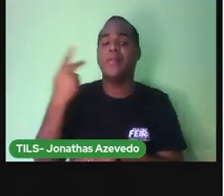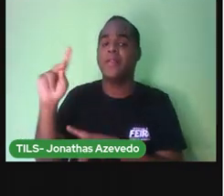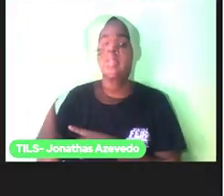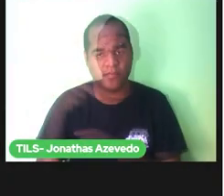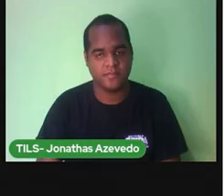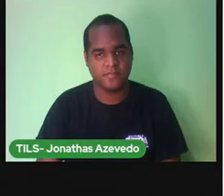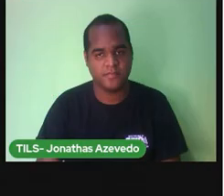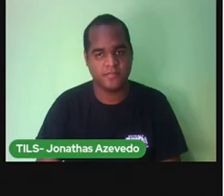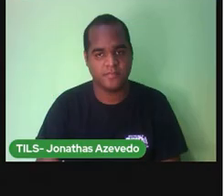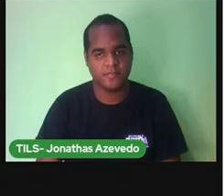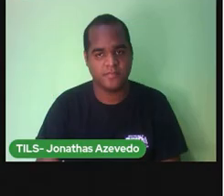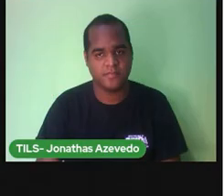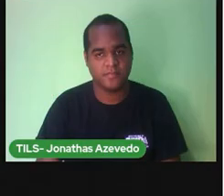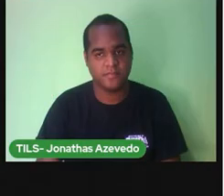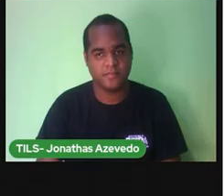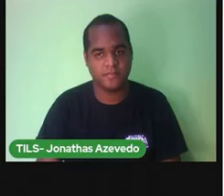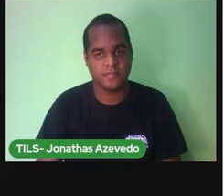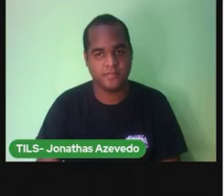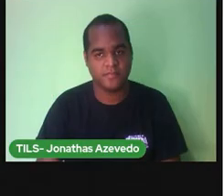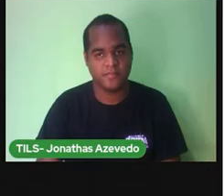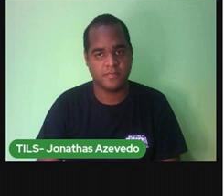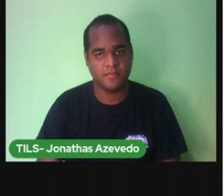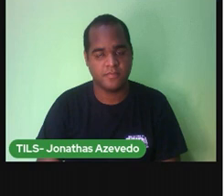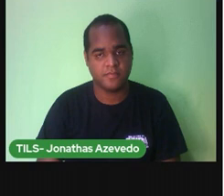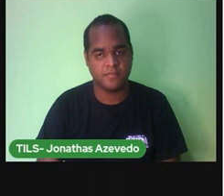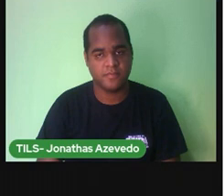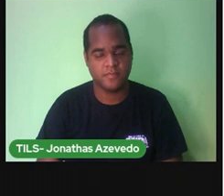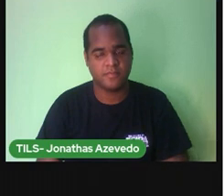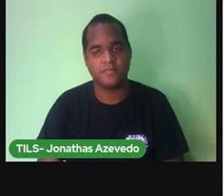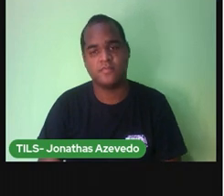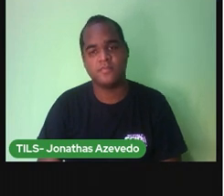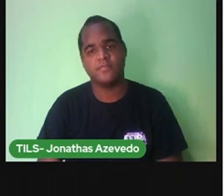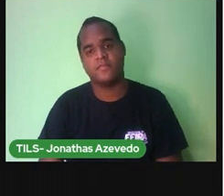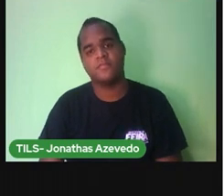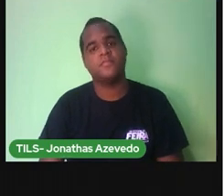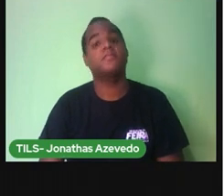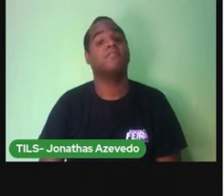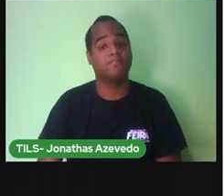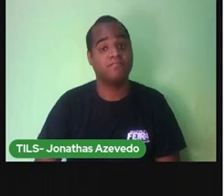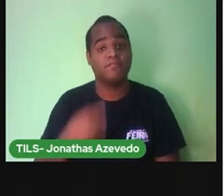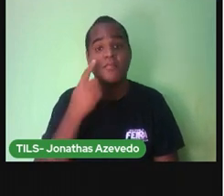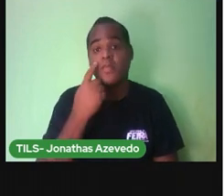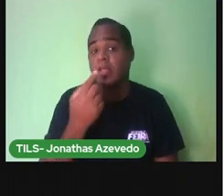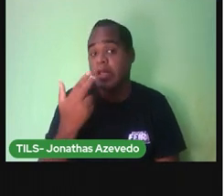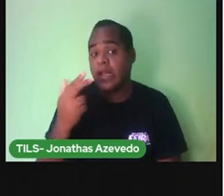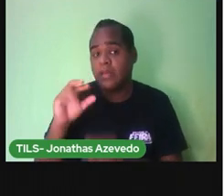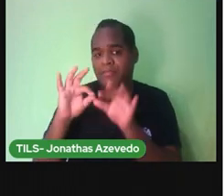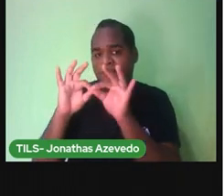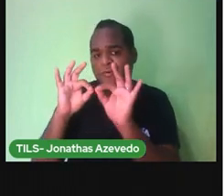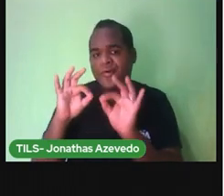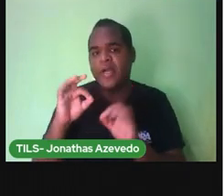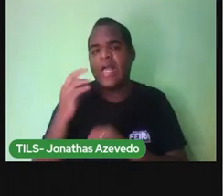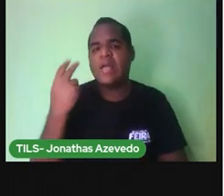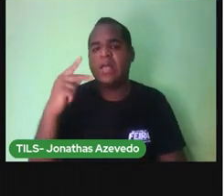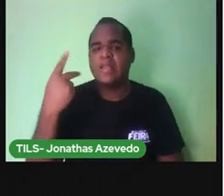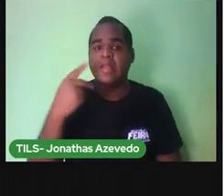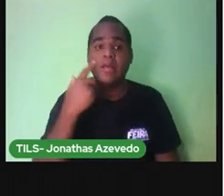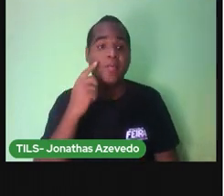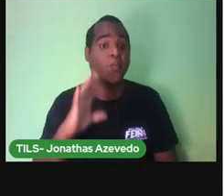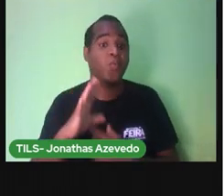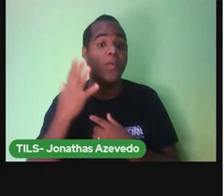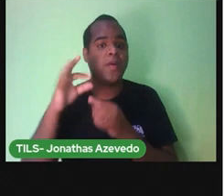Benedita. É que o fiapo da corda torcida pelas aranhas tinha caído bem no focinho de Serafim